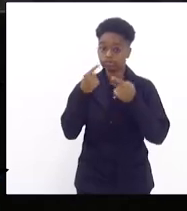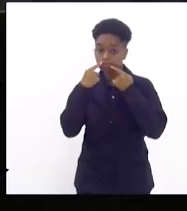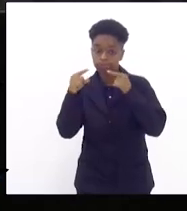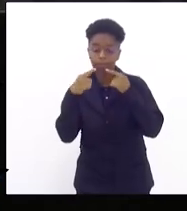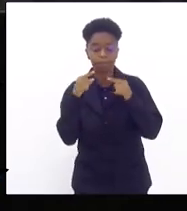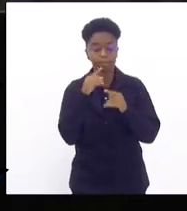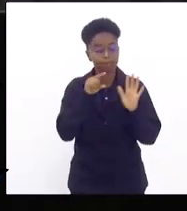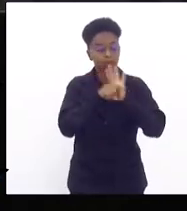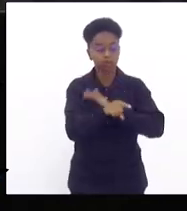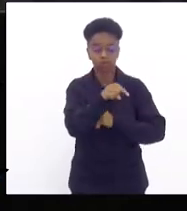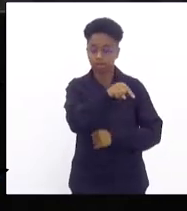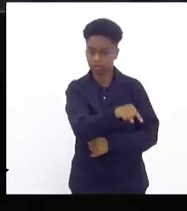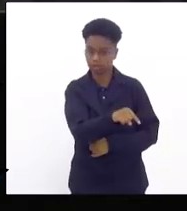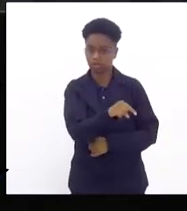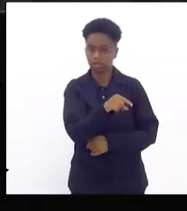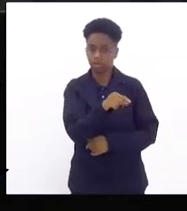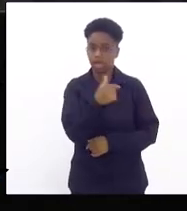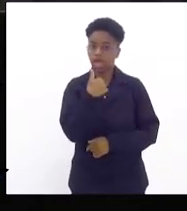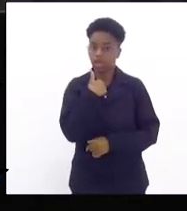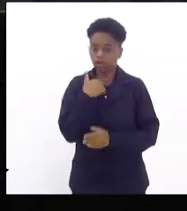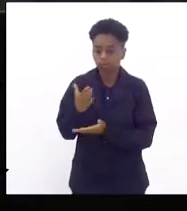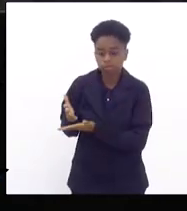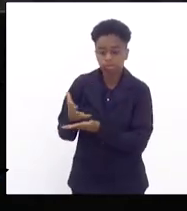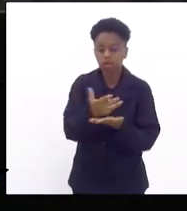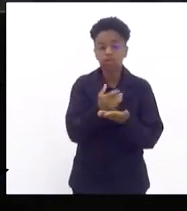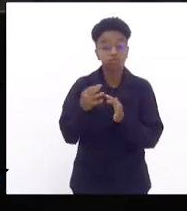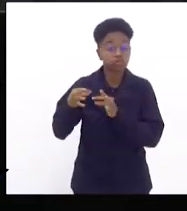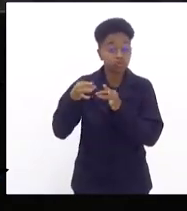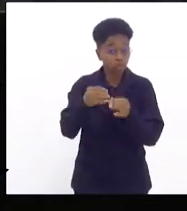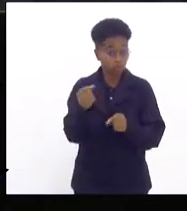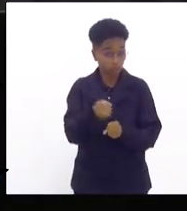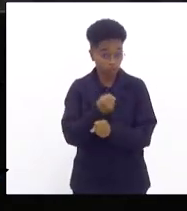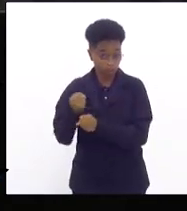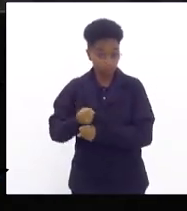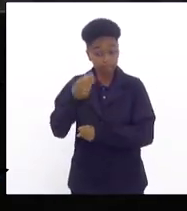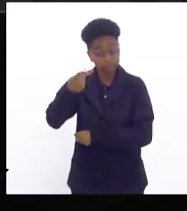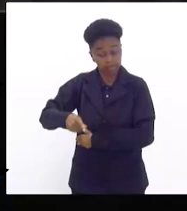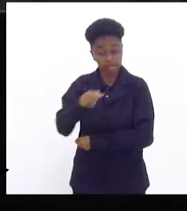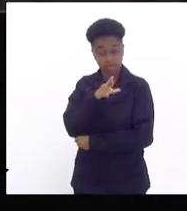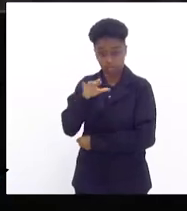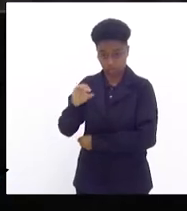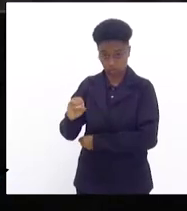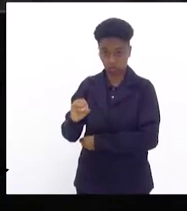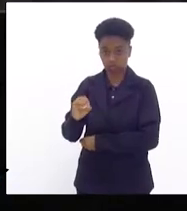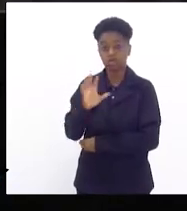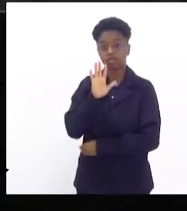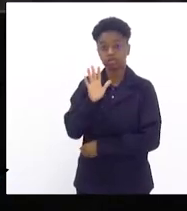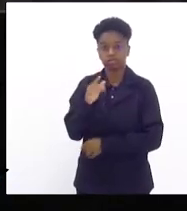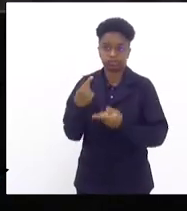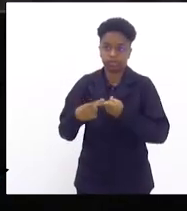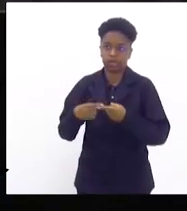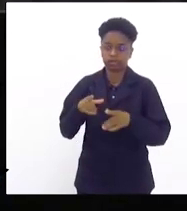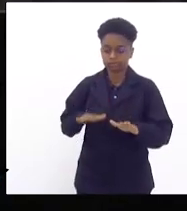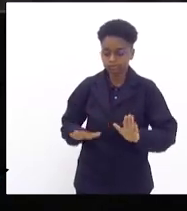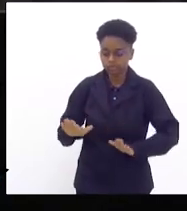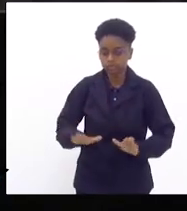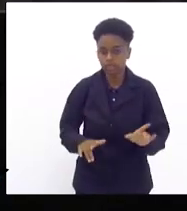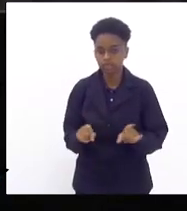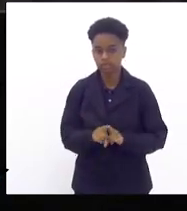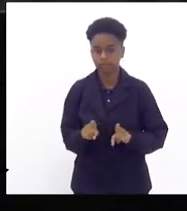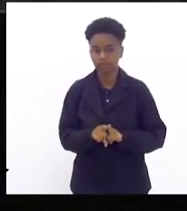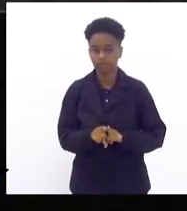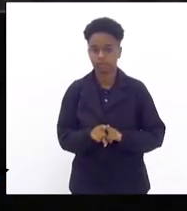da iguais e falei olha vou fazer o levantamento de todas as obras que a prefeitura do Rio de Janeiro no caso já que é Jacarepaguá e